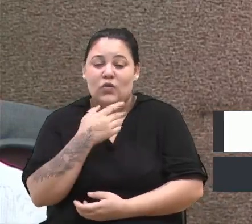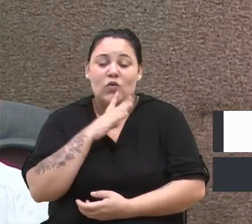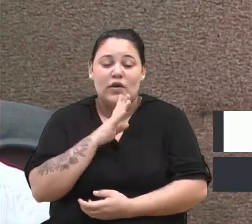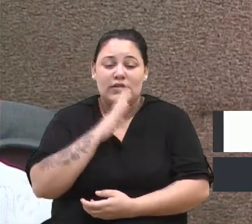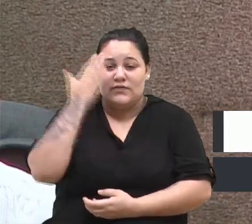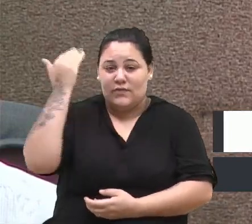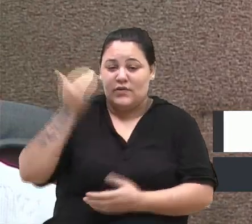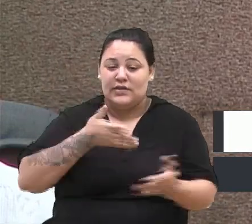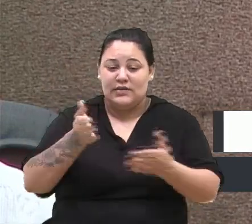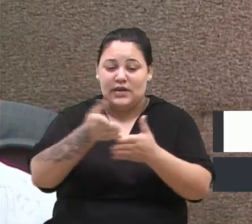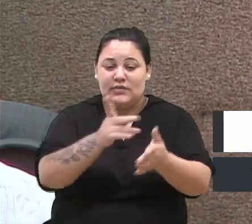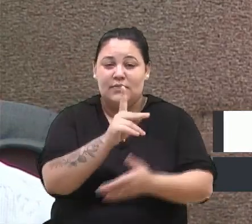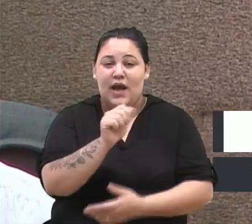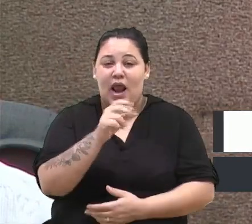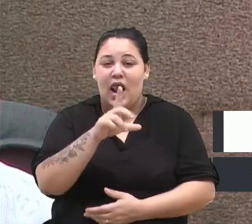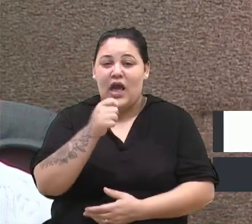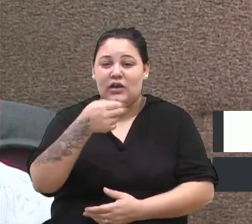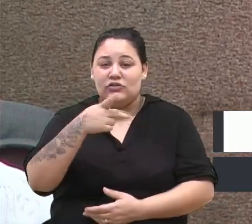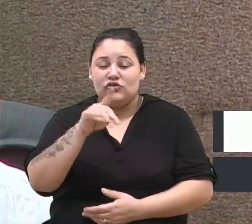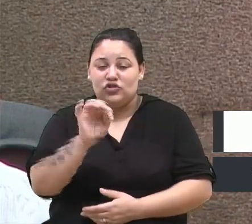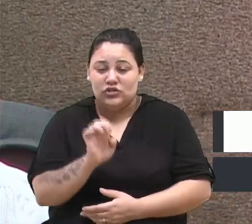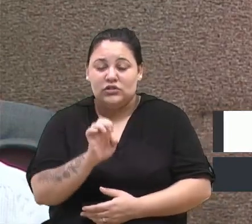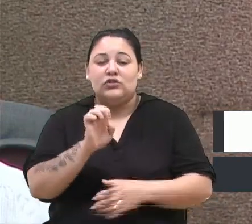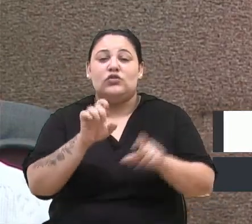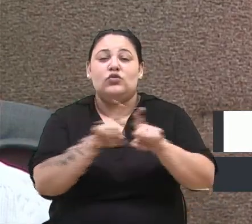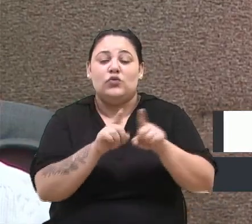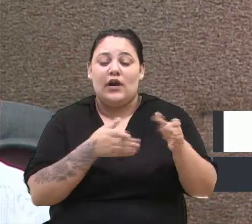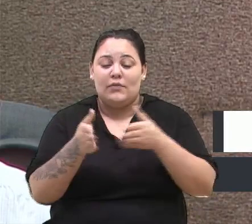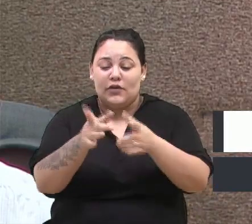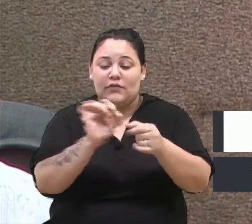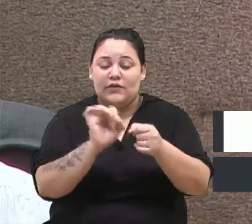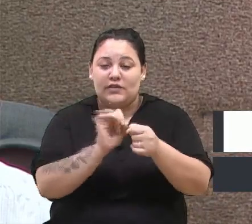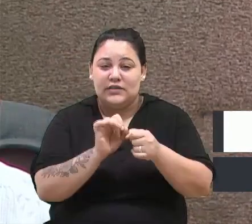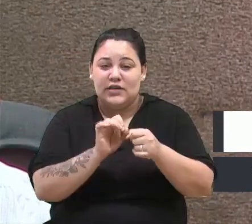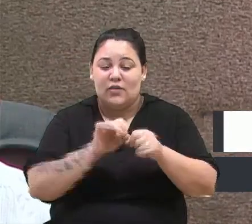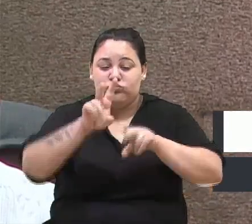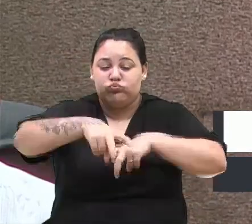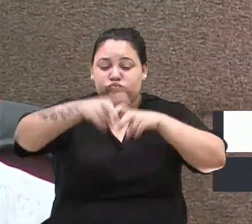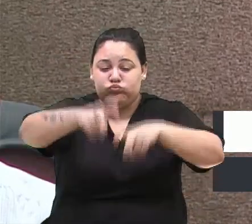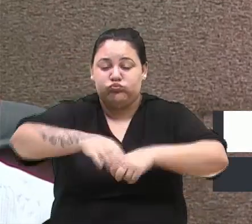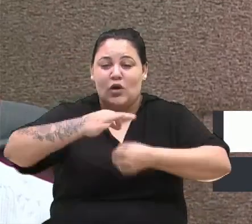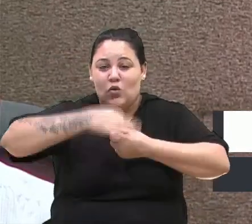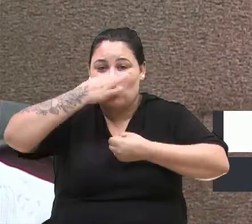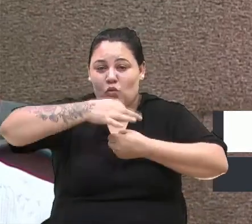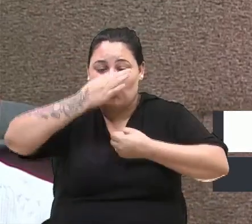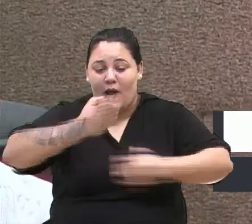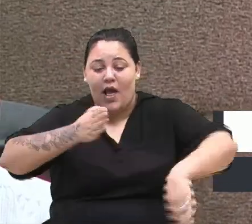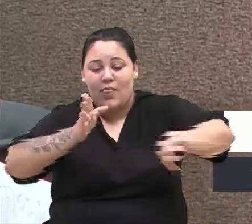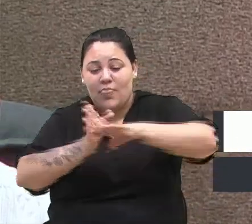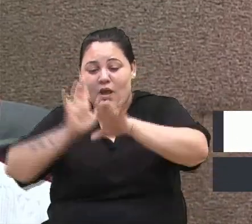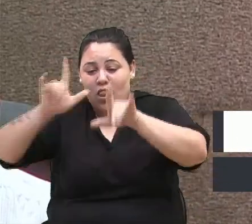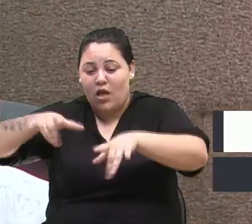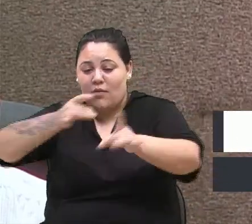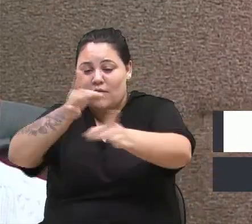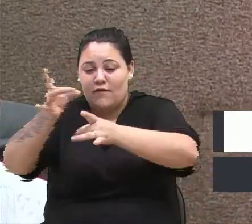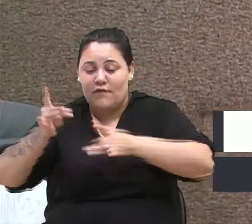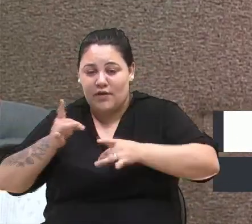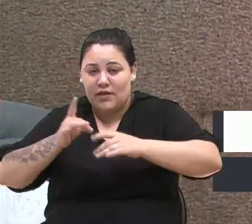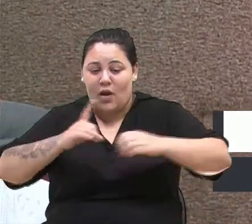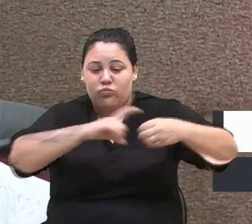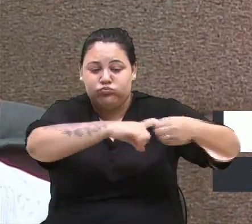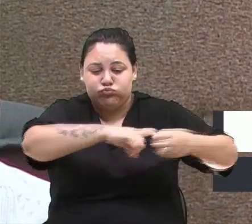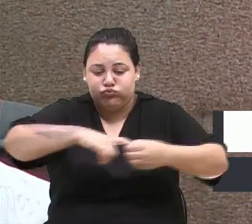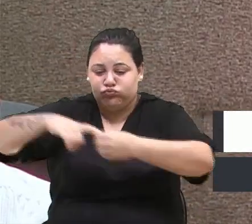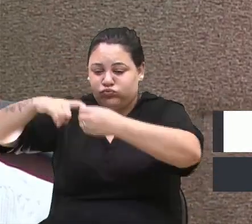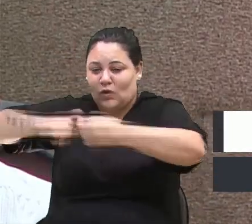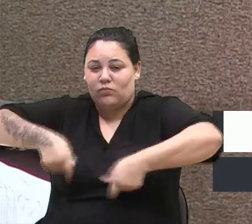percurso, transportavam a produção da roça até o celeiro e a uva até a cantina, com a carreta puxada por mulas.